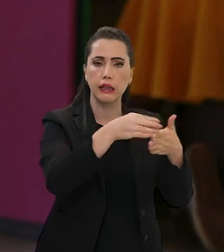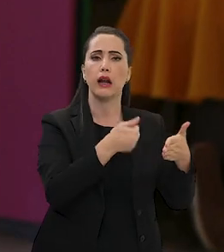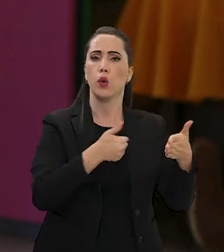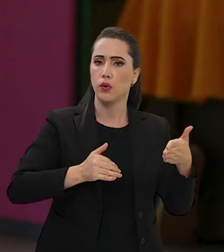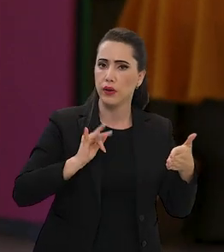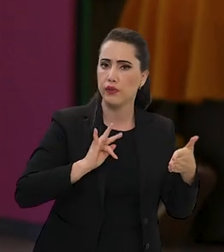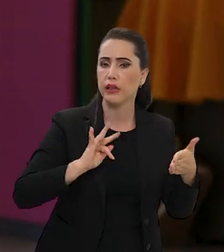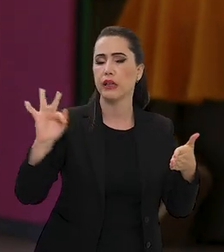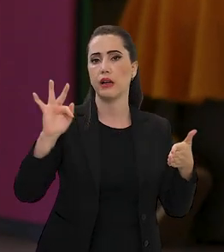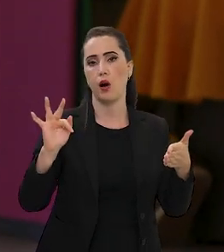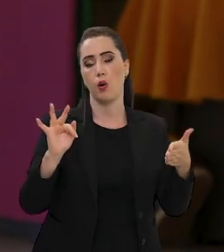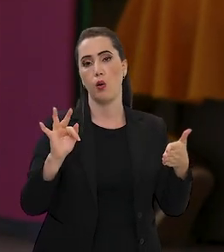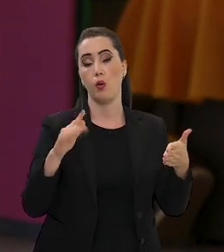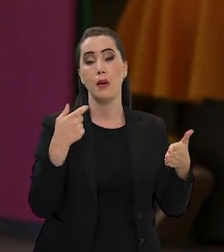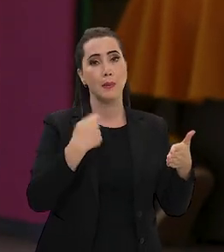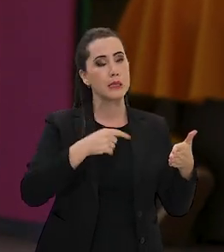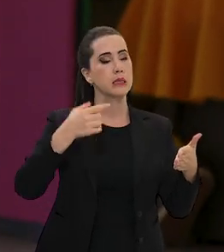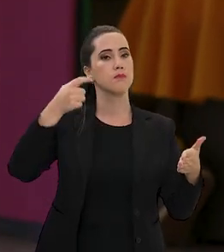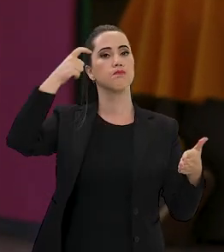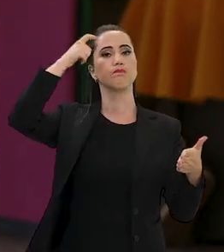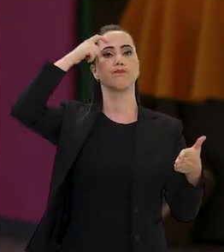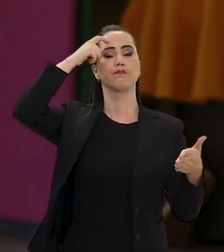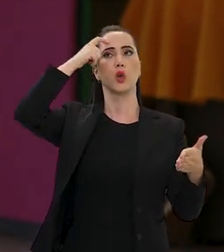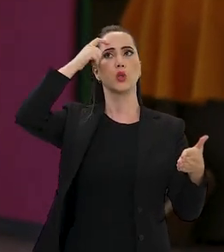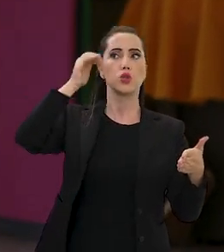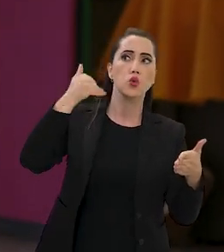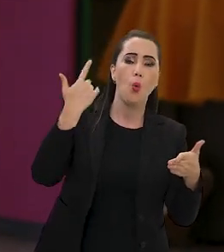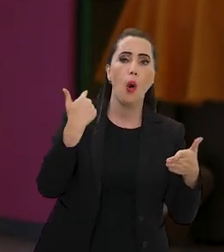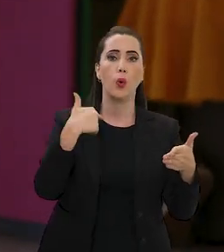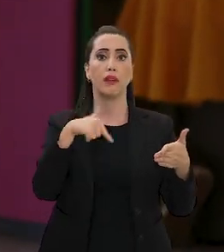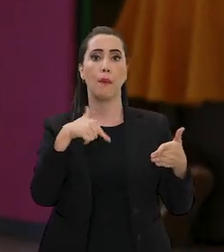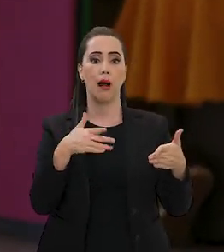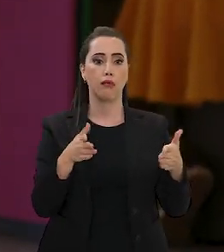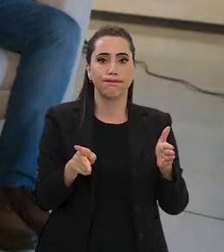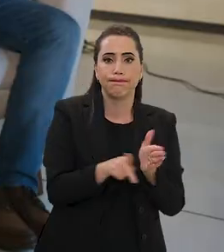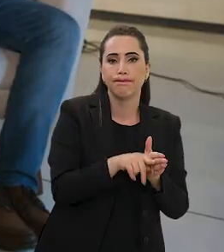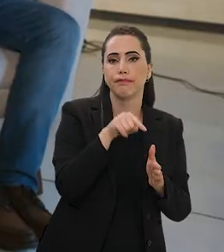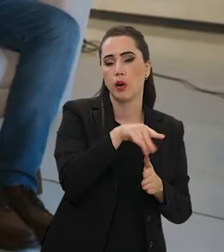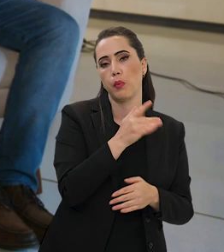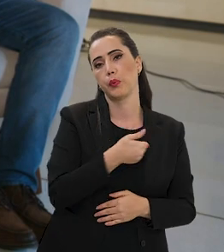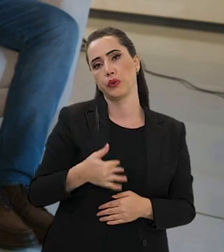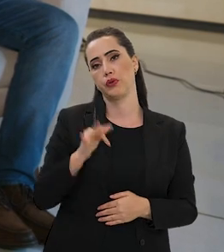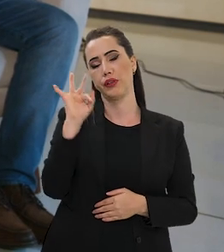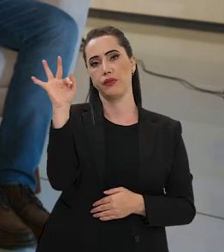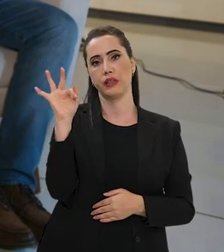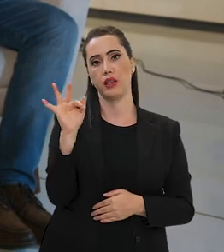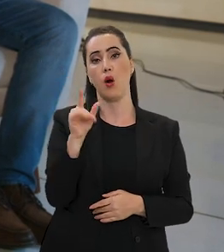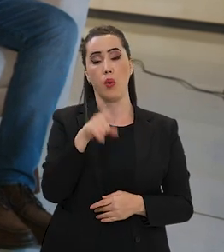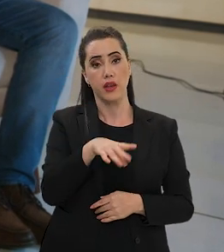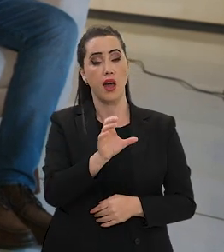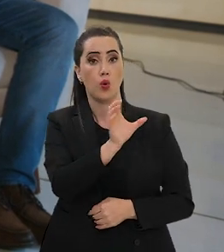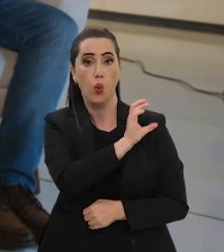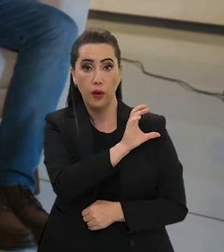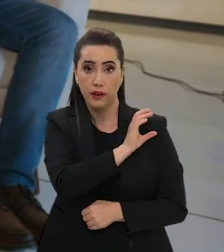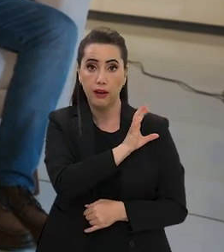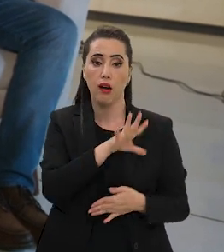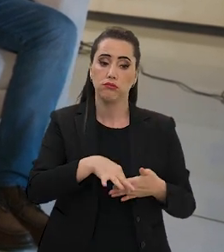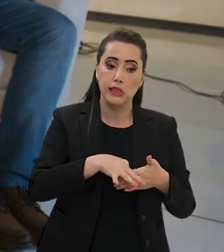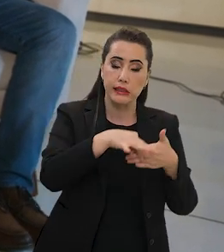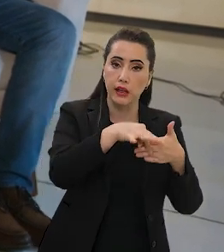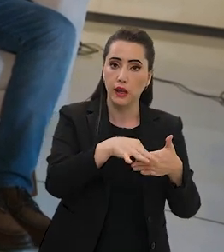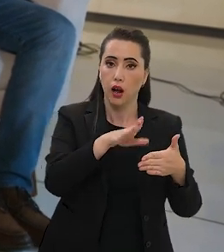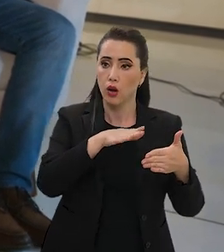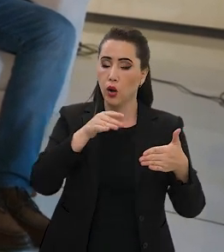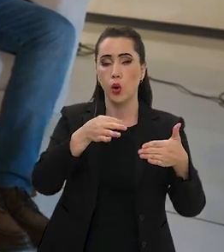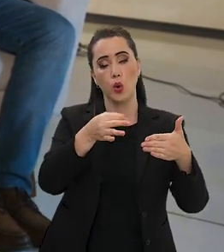a União, o governo federal, ele precisa estar muito consciente do seu papel de coordenador. É muito complicado quando você